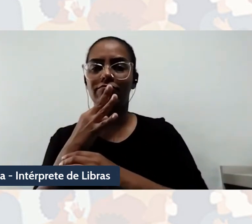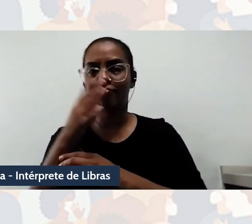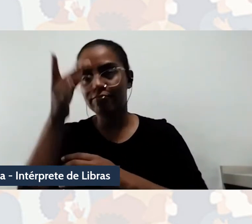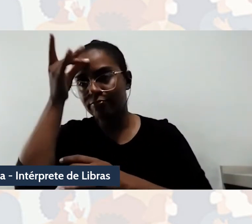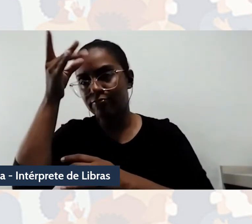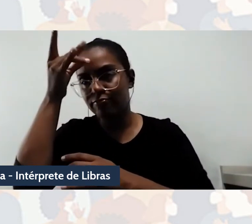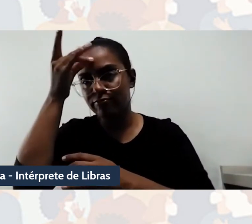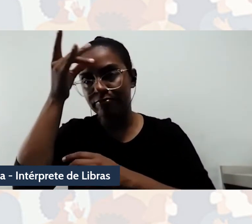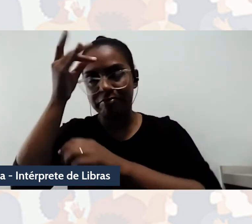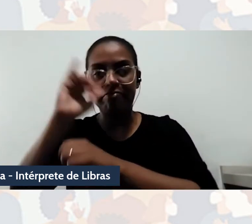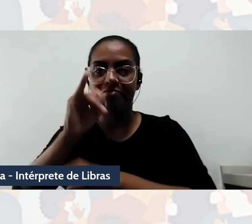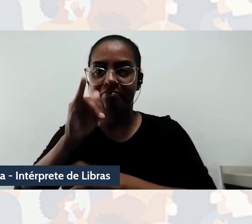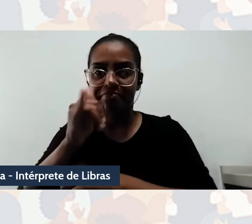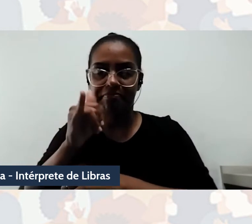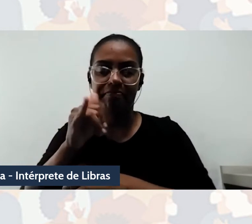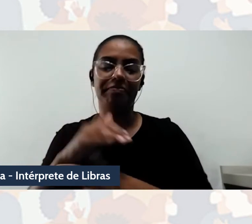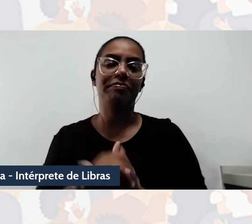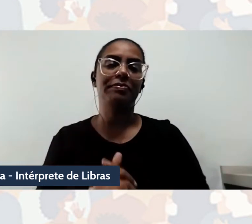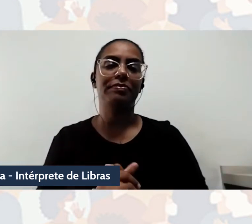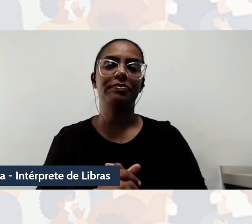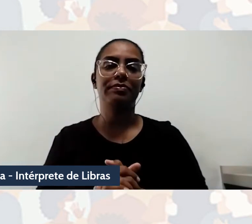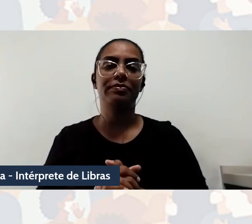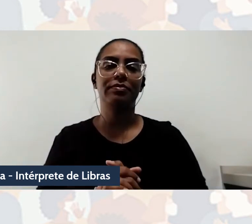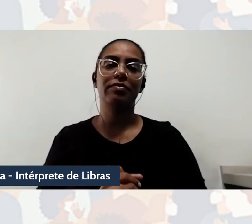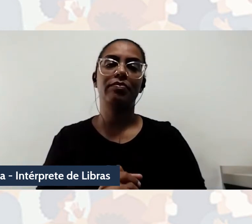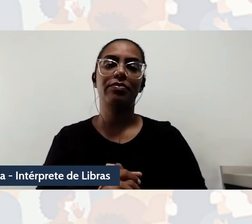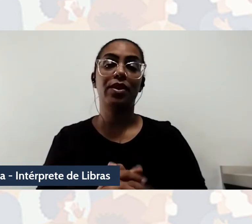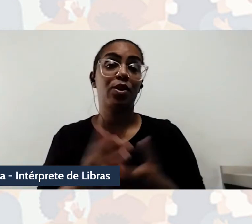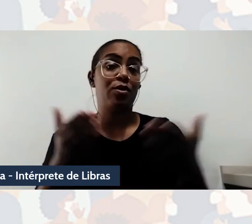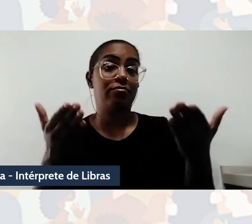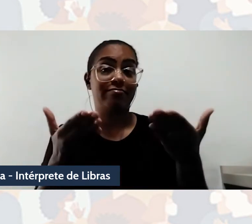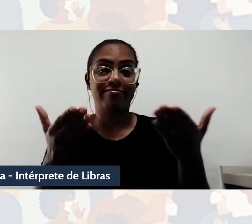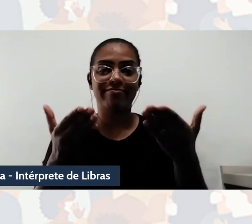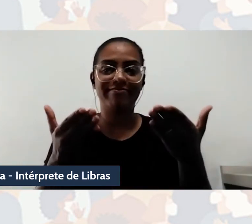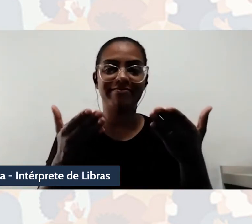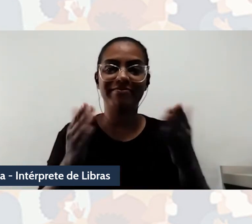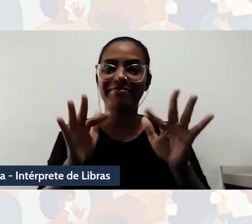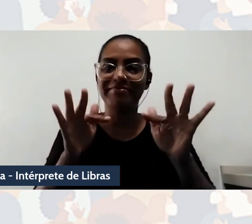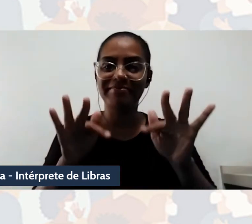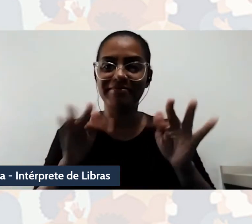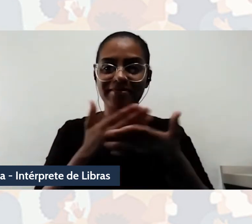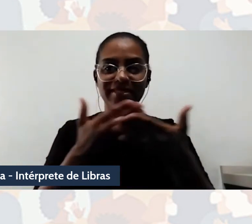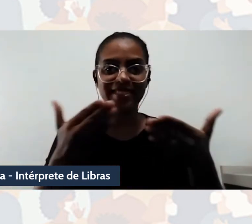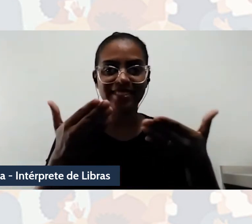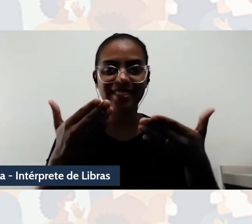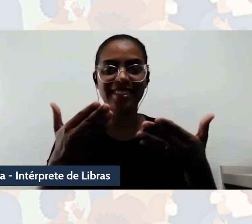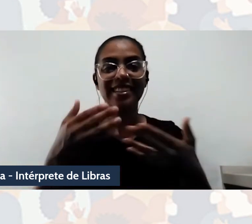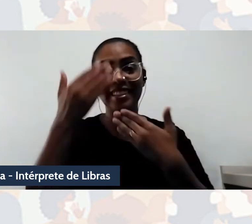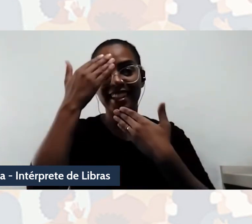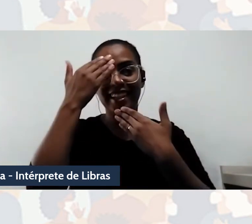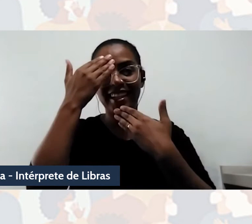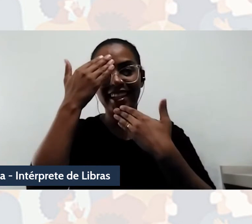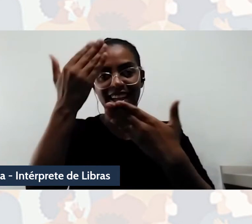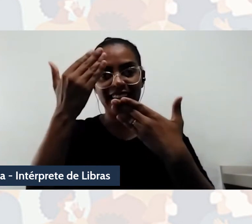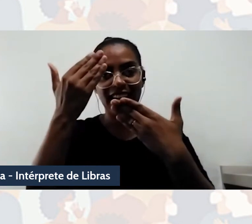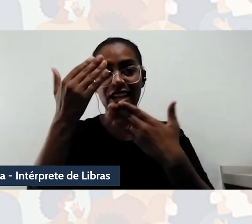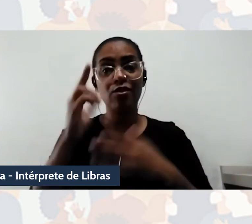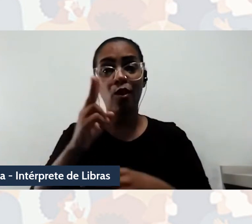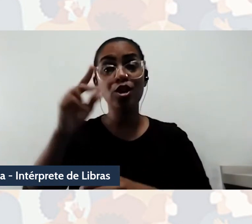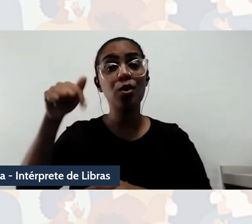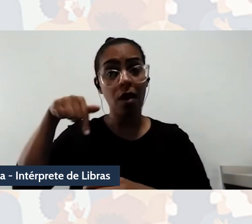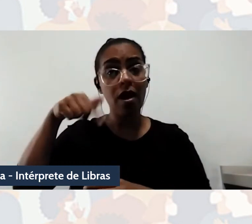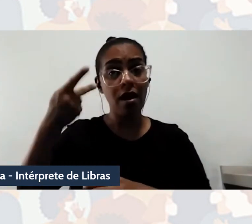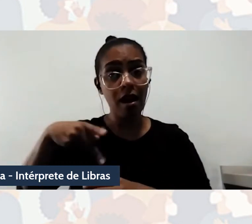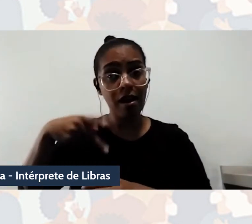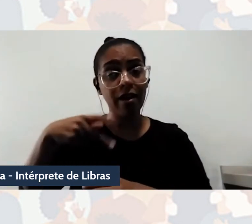encerro aqui a minha participação, agradeço a escuta de vocês e fico aqui disponível para